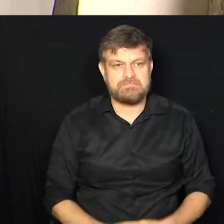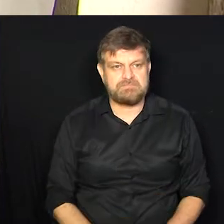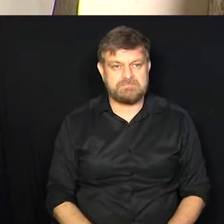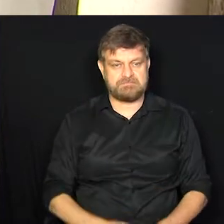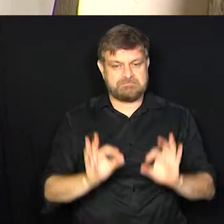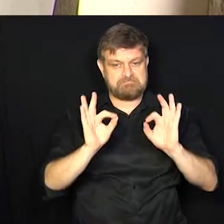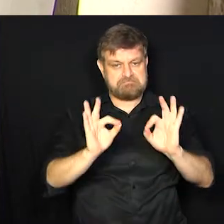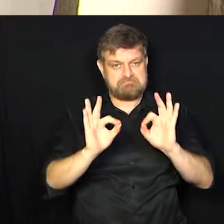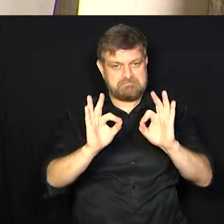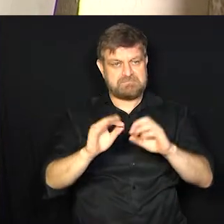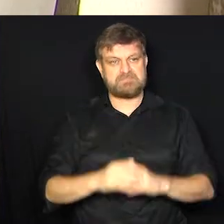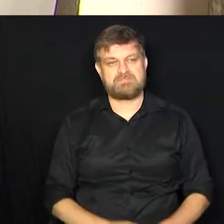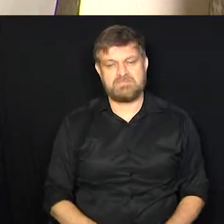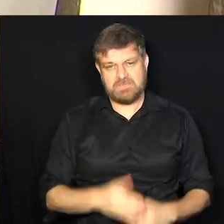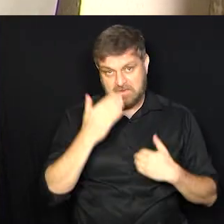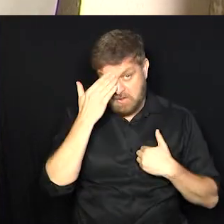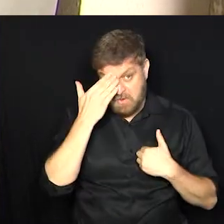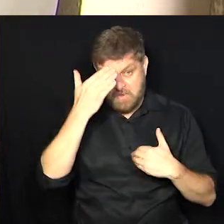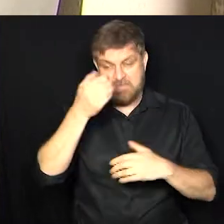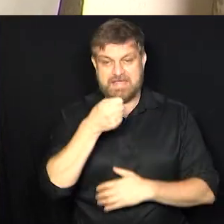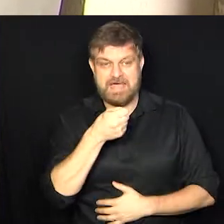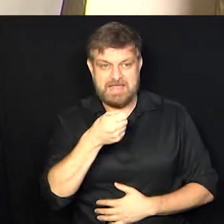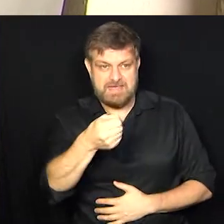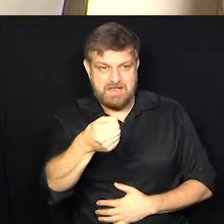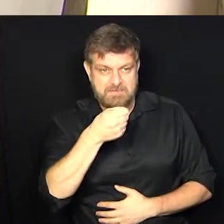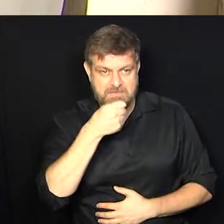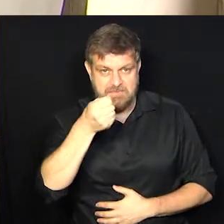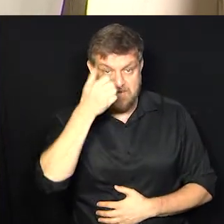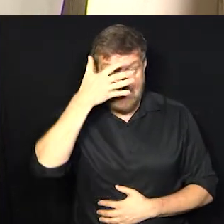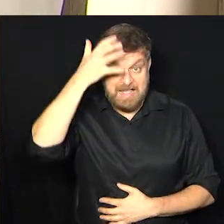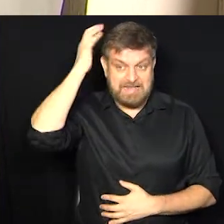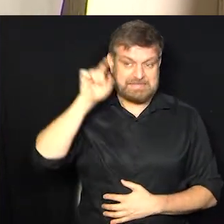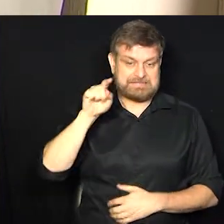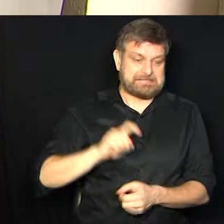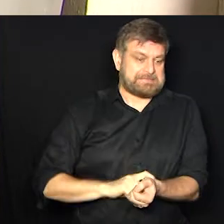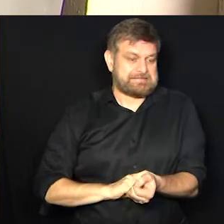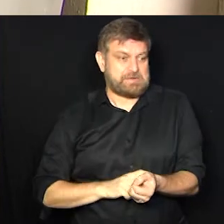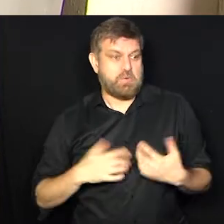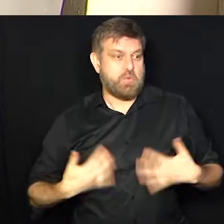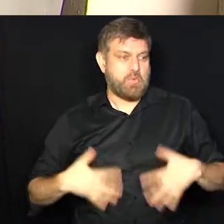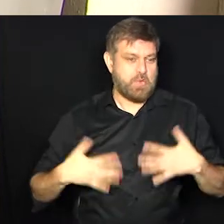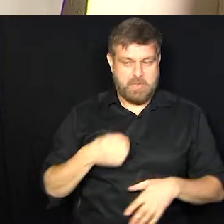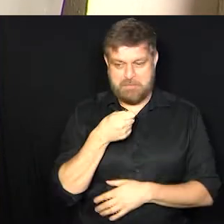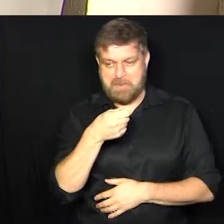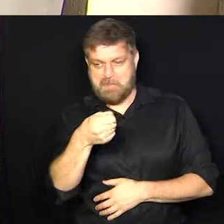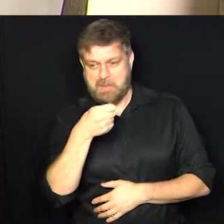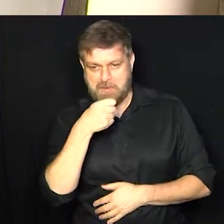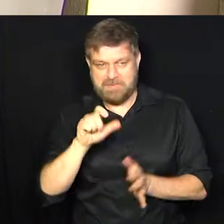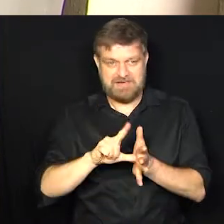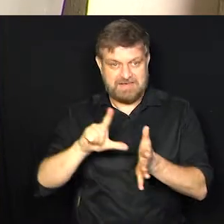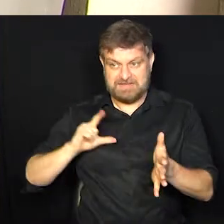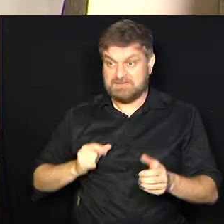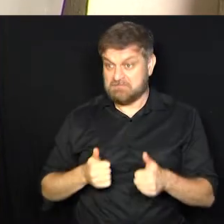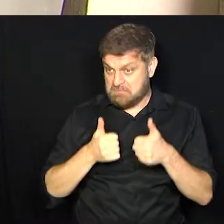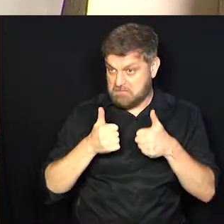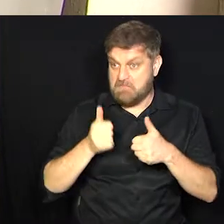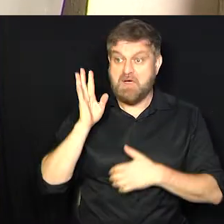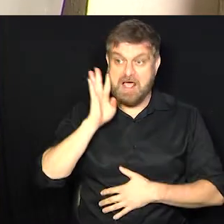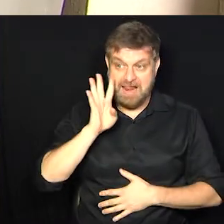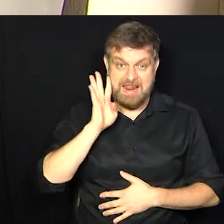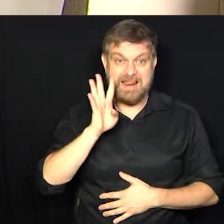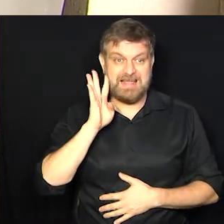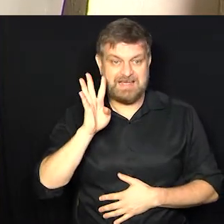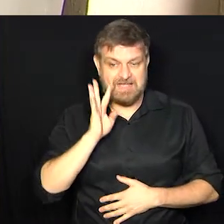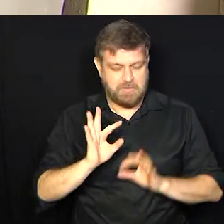aí. Muito obrigado por atender a nossa reportagem. A Tássia, pessoal, tava morrendo de medo de dar entrevista. Mas foi bem legal. Isso aí,